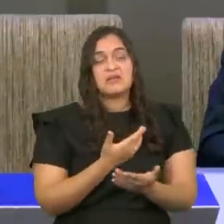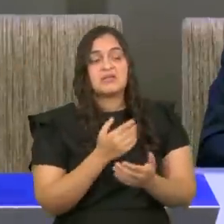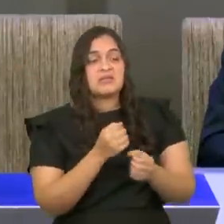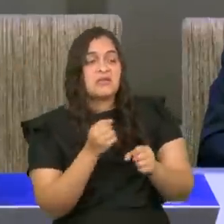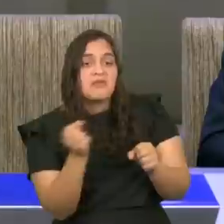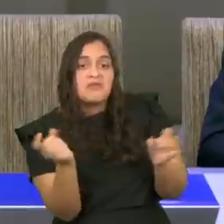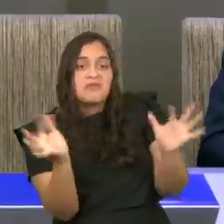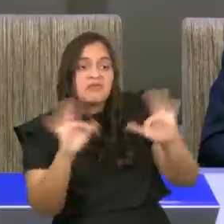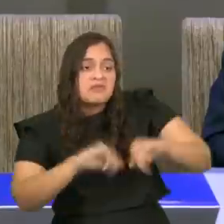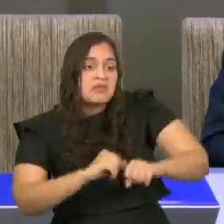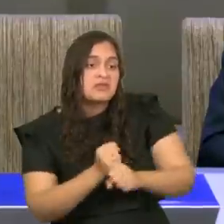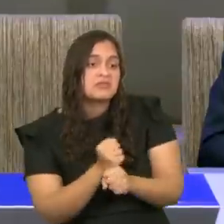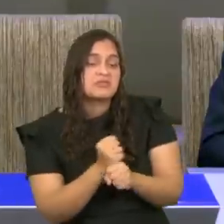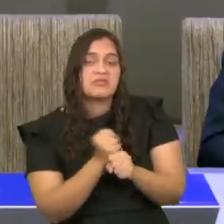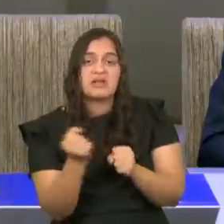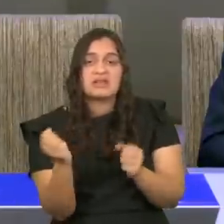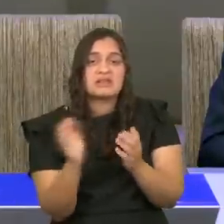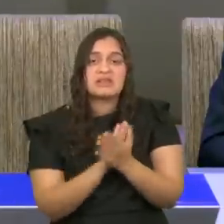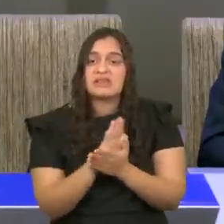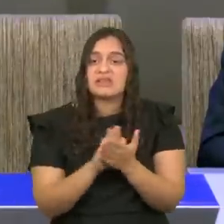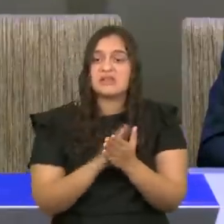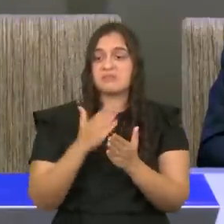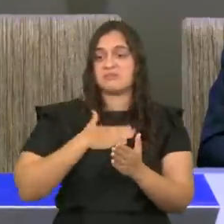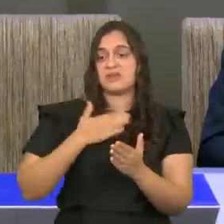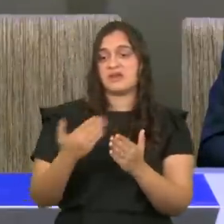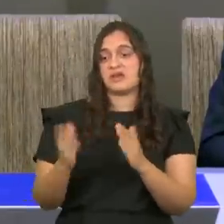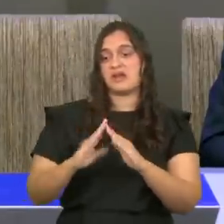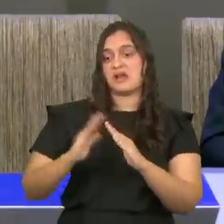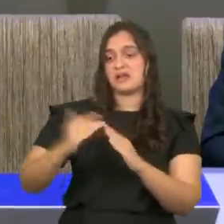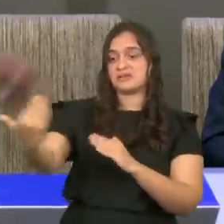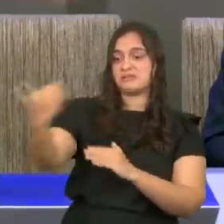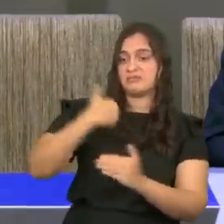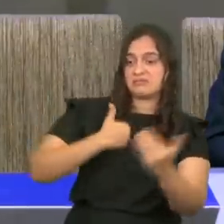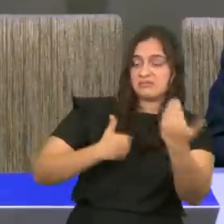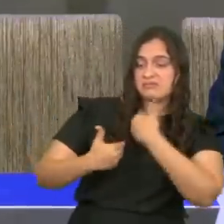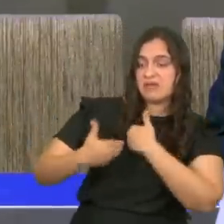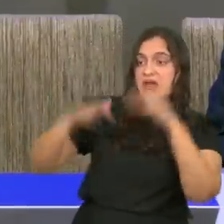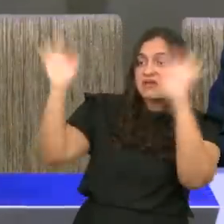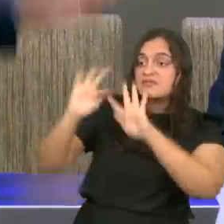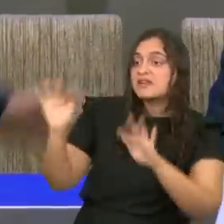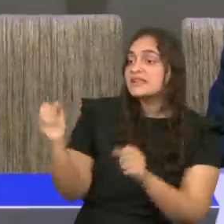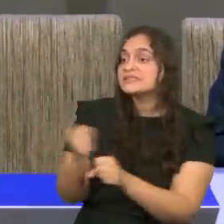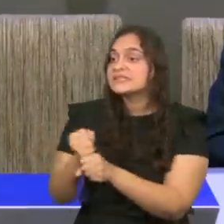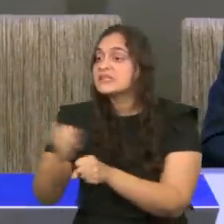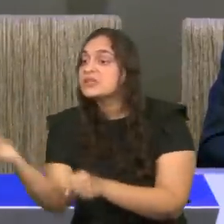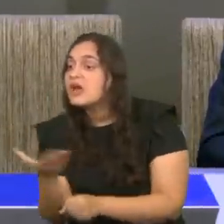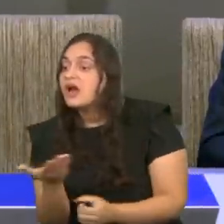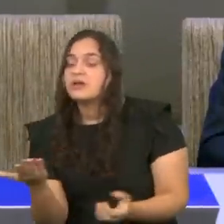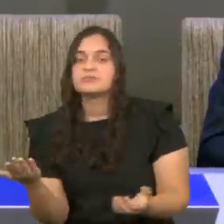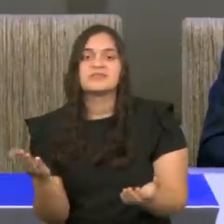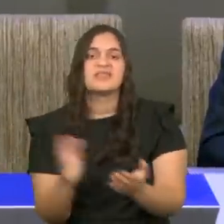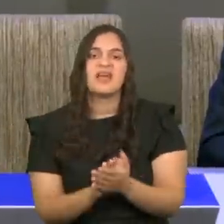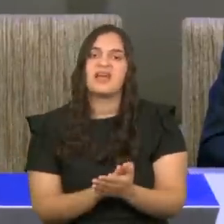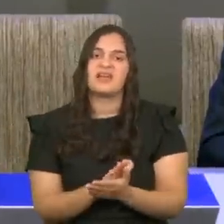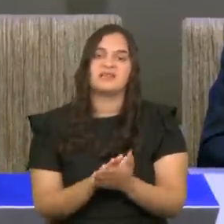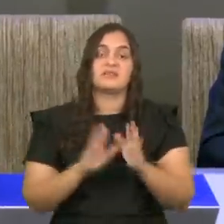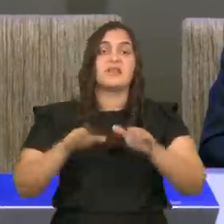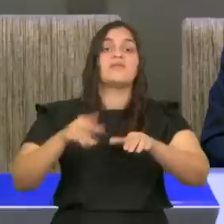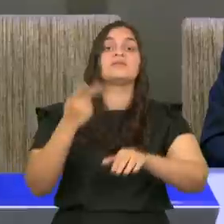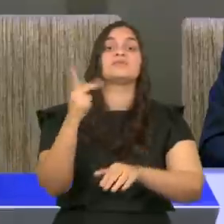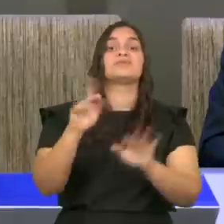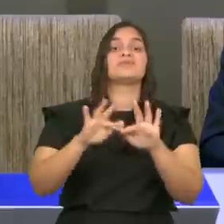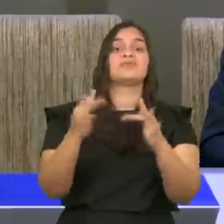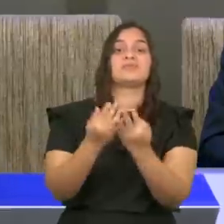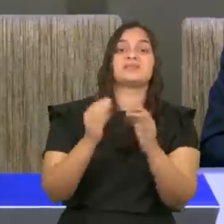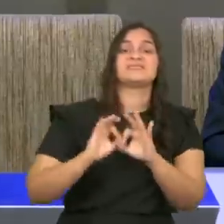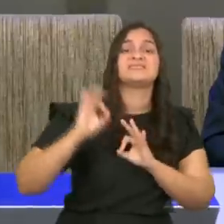eu vim te desejar feliz ano novo. Aleluia! Talvez os teus parentes estejam distantes, mas Jesus